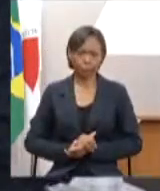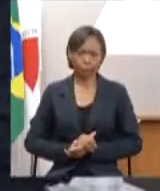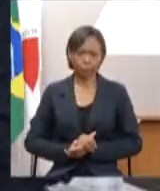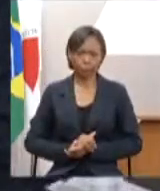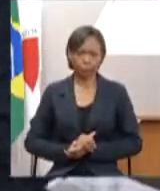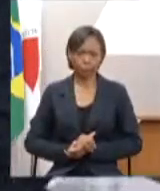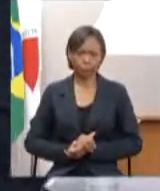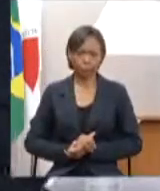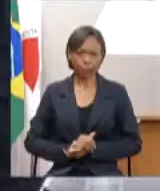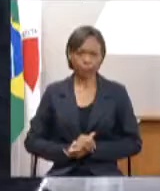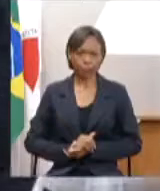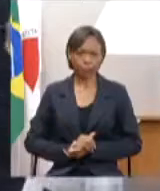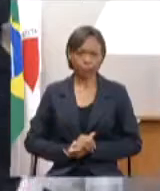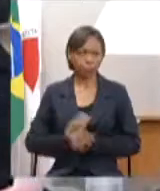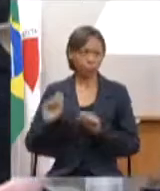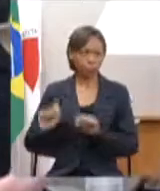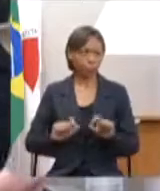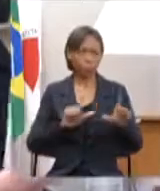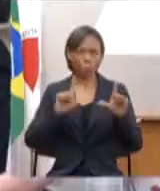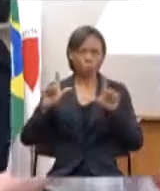Eu acho que tem mais uma.